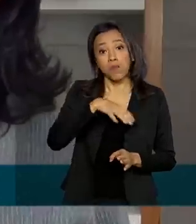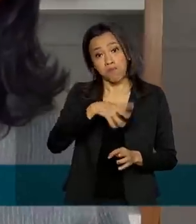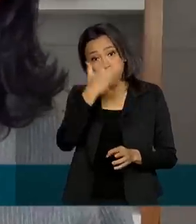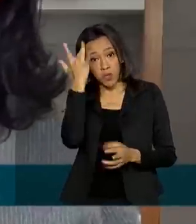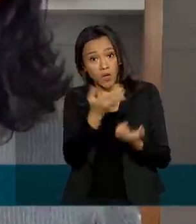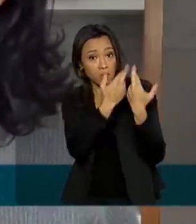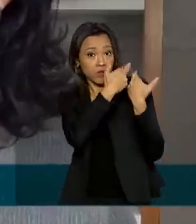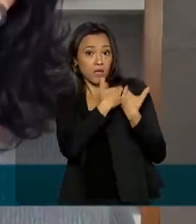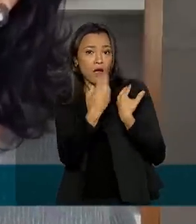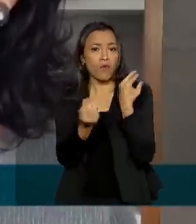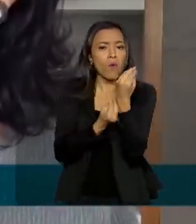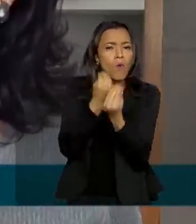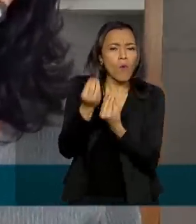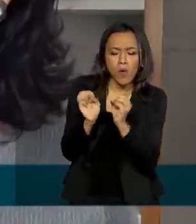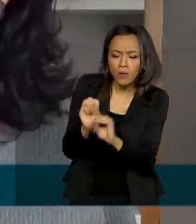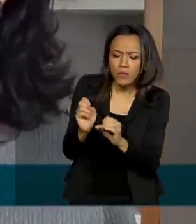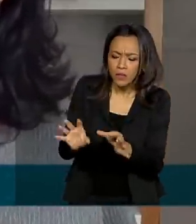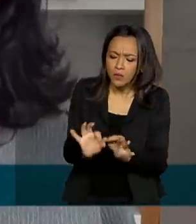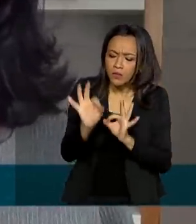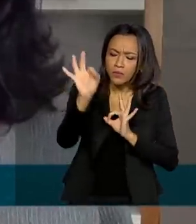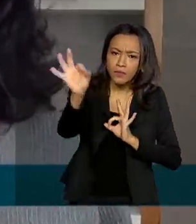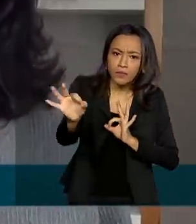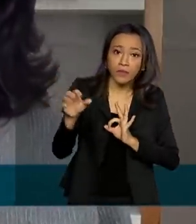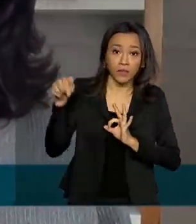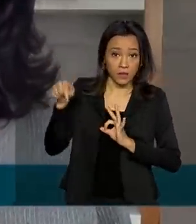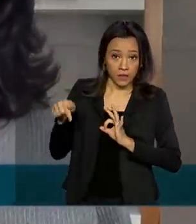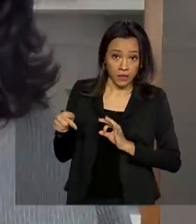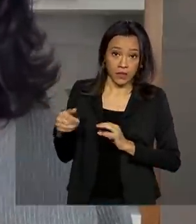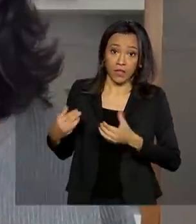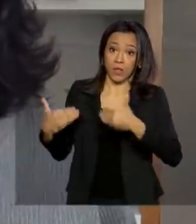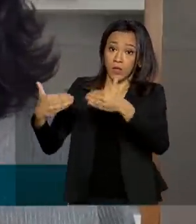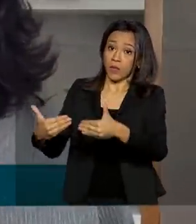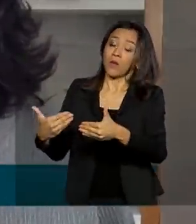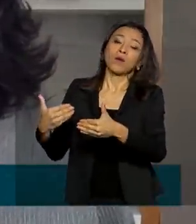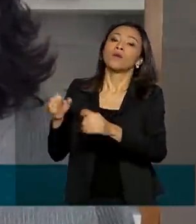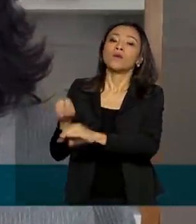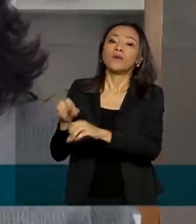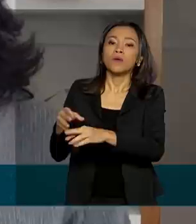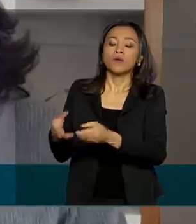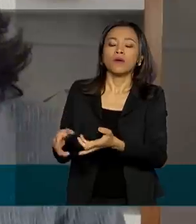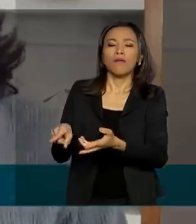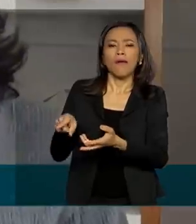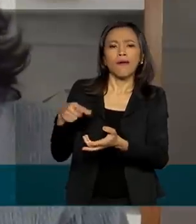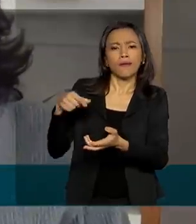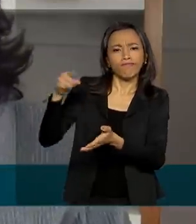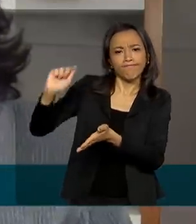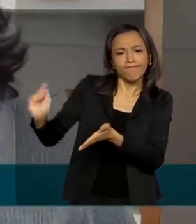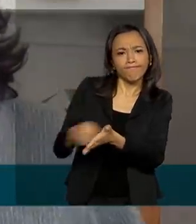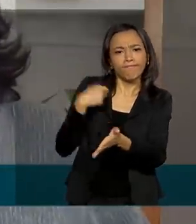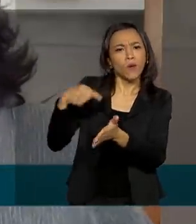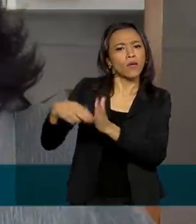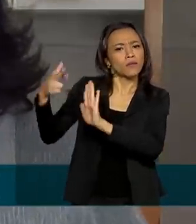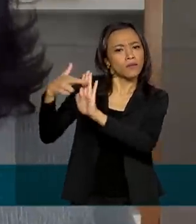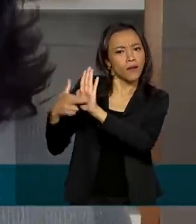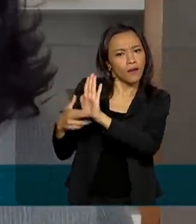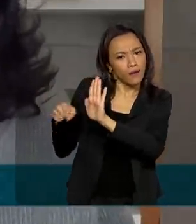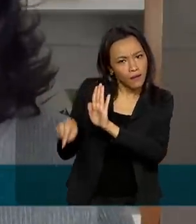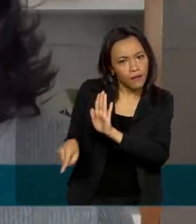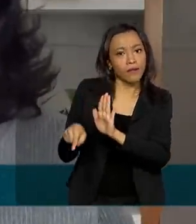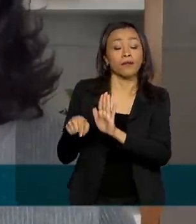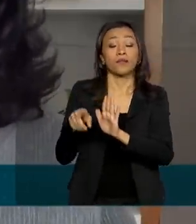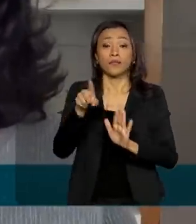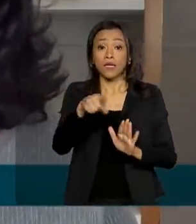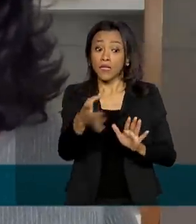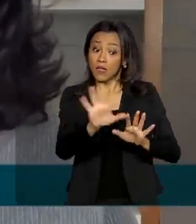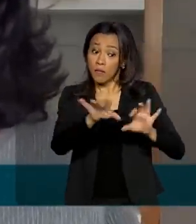educacional à distância, o MEC homologou as diretrizes do Conselho Nacional de Educação. Após o retorno às